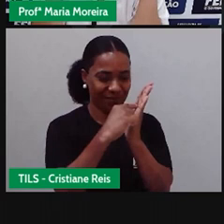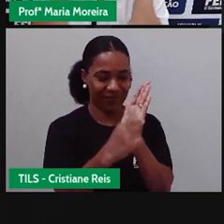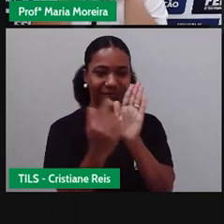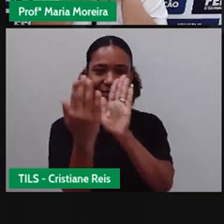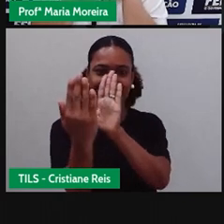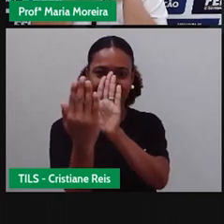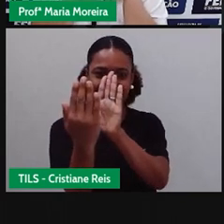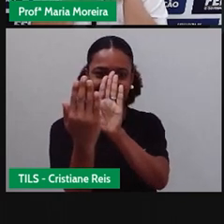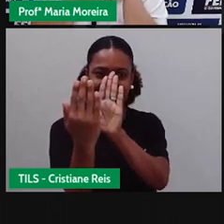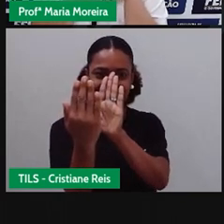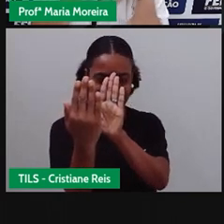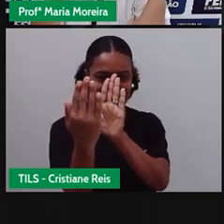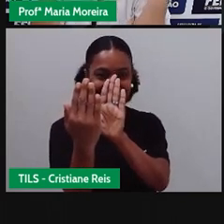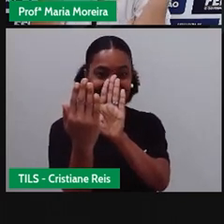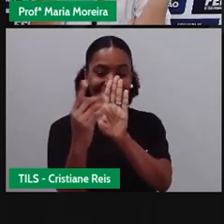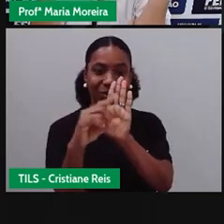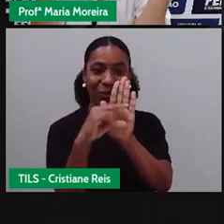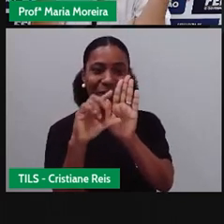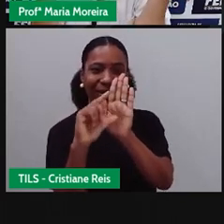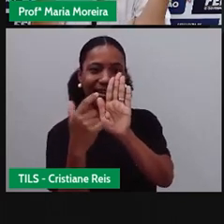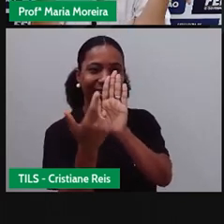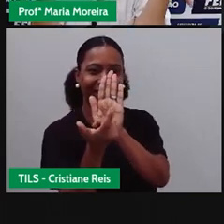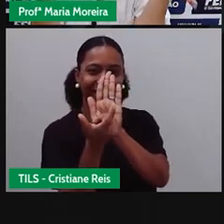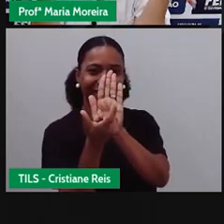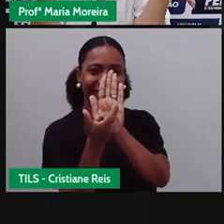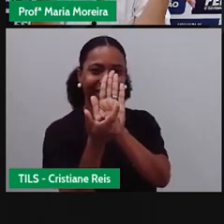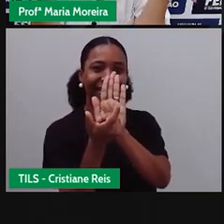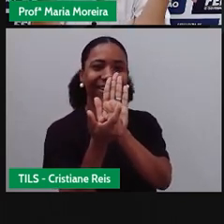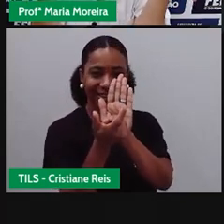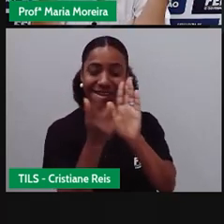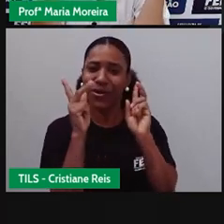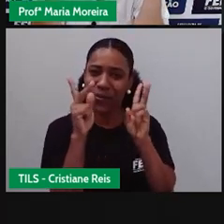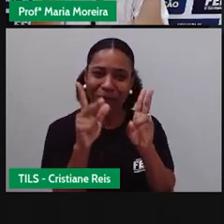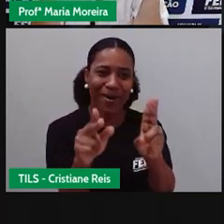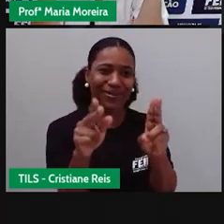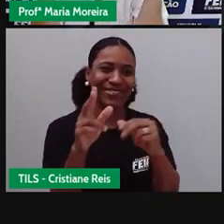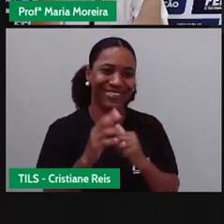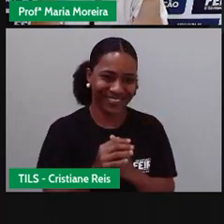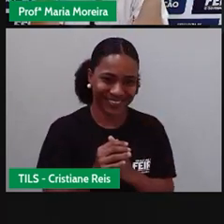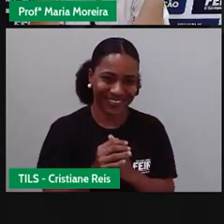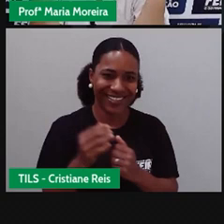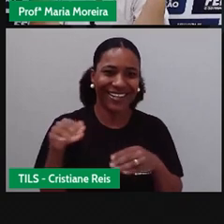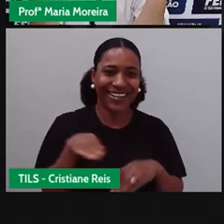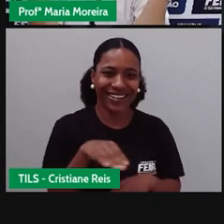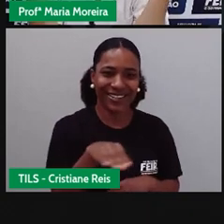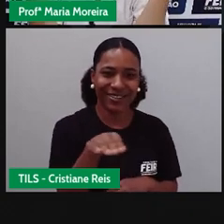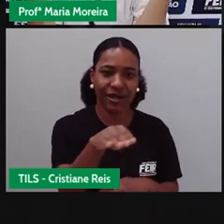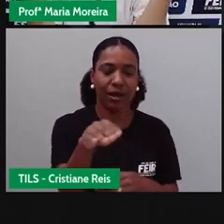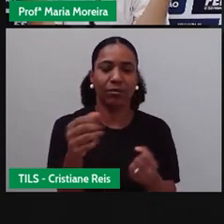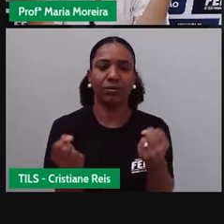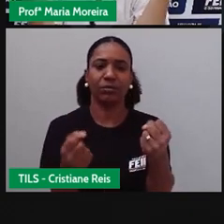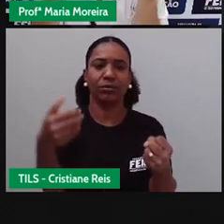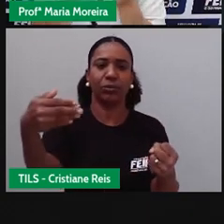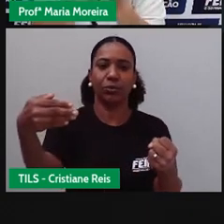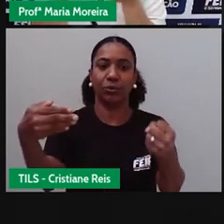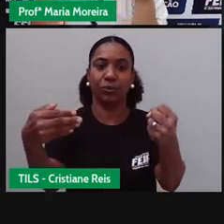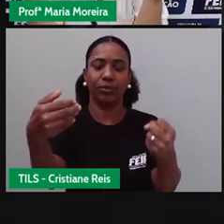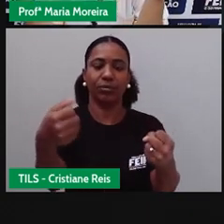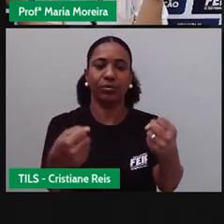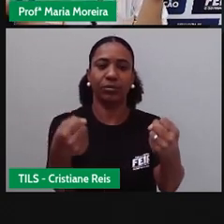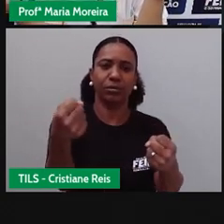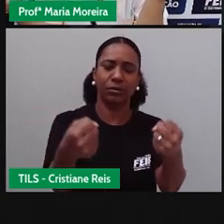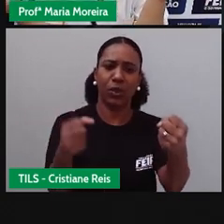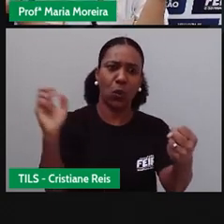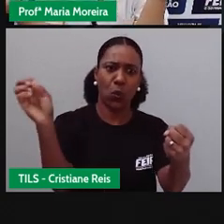que ele vai estar correto lá. Exatamente isso que acontece nos carros. Então, se teve essa ideia genial aí de se